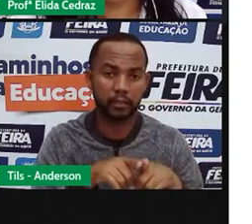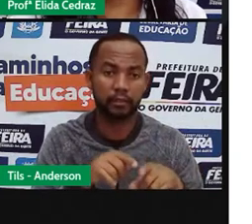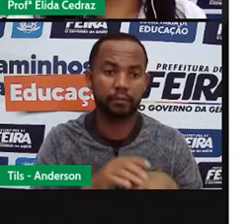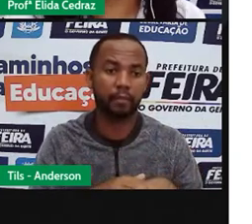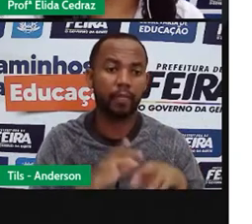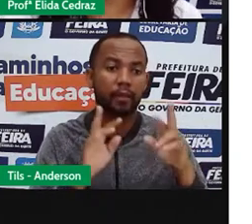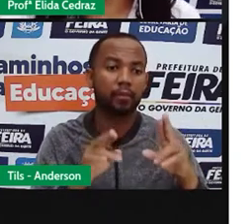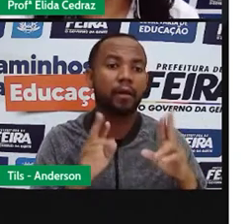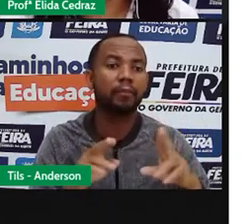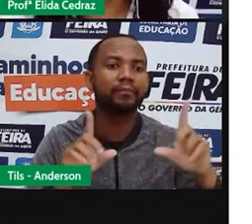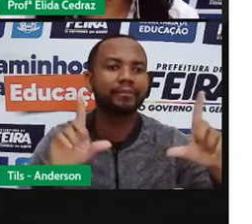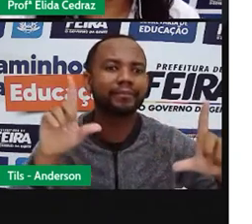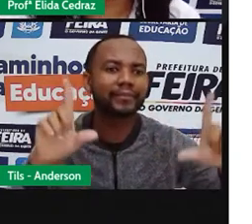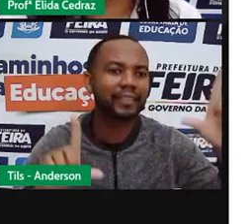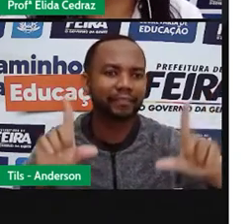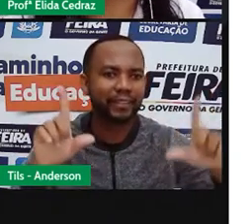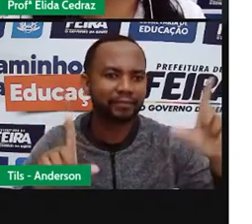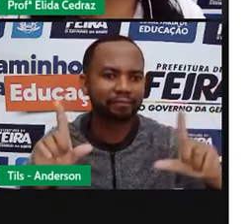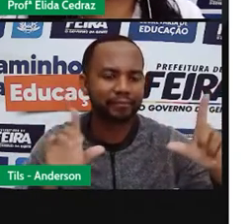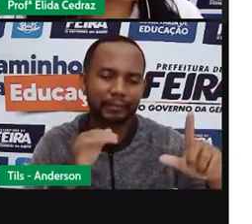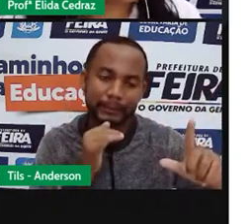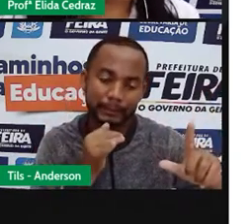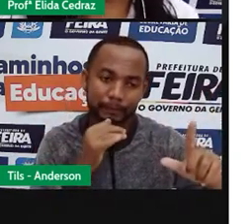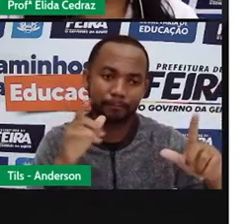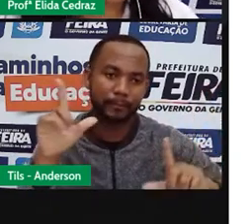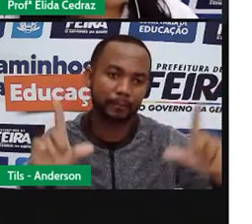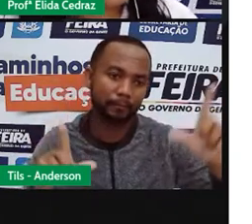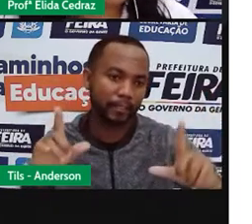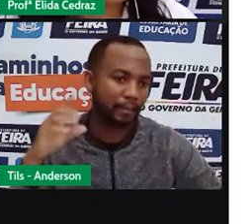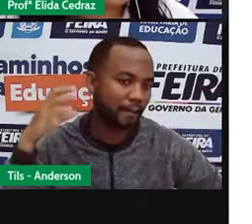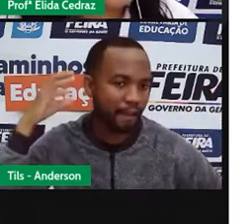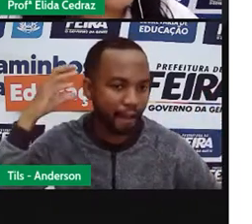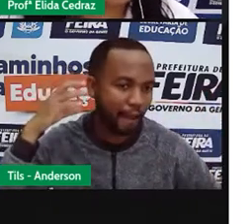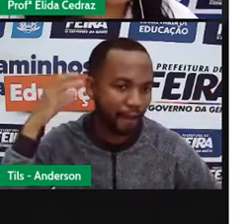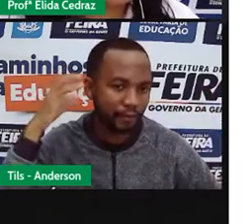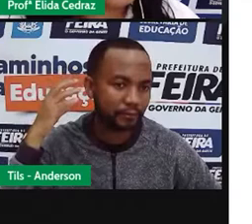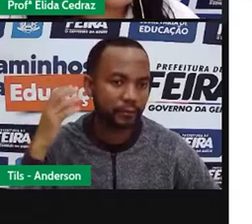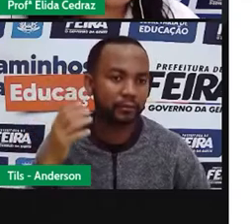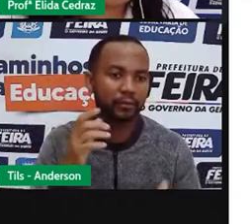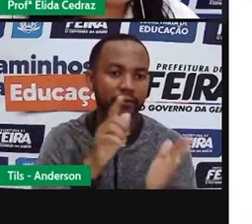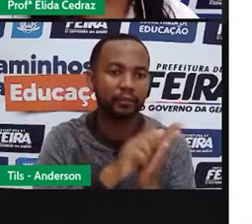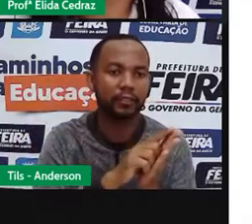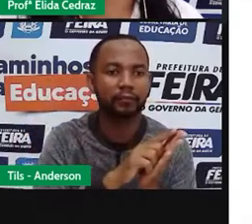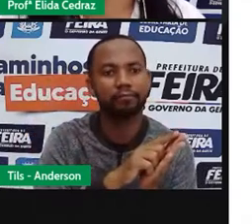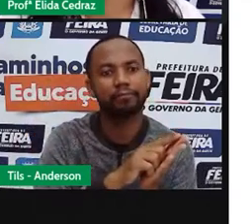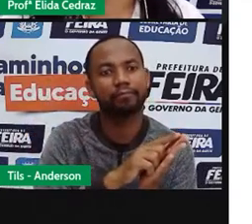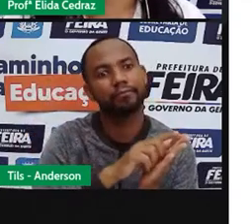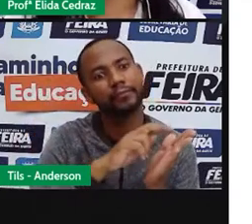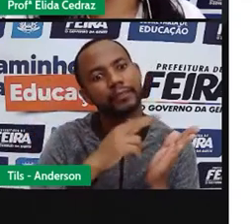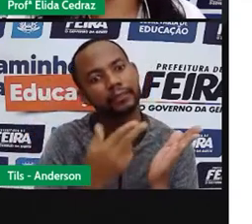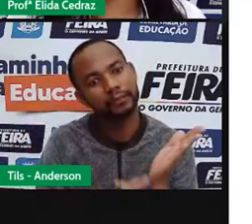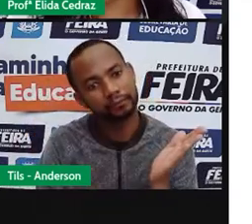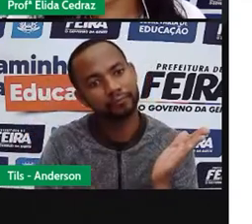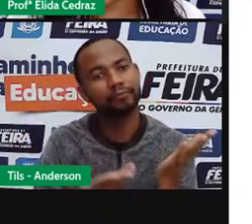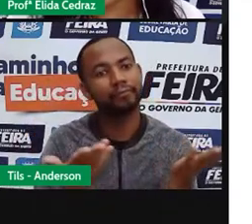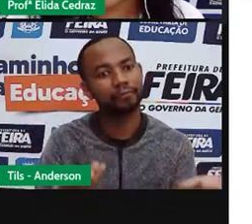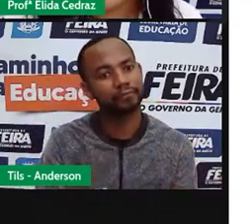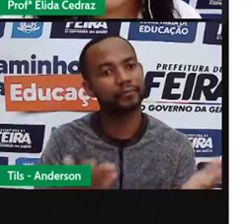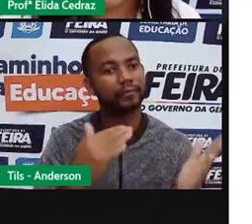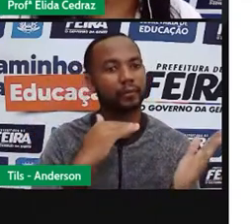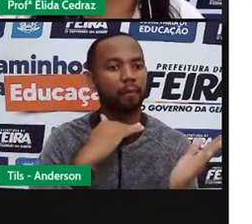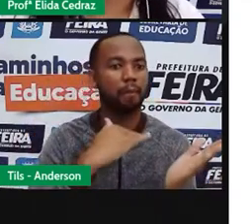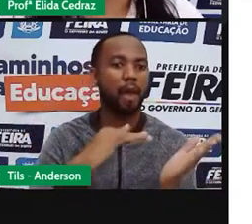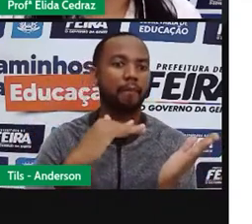a TV, o rádio e o jornal. O jornal impresso, que fica em